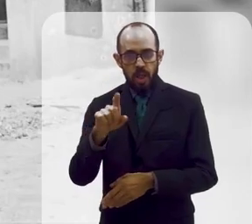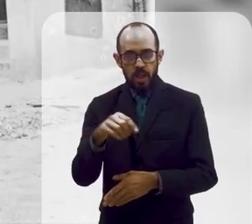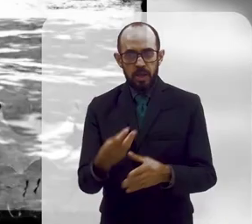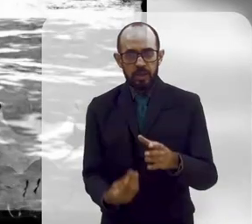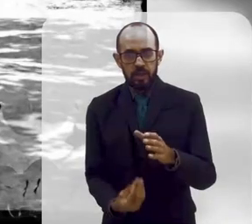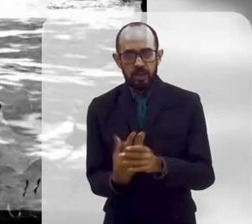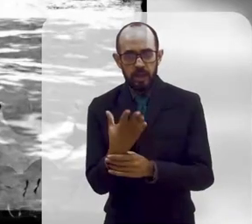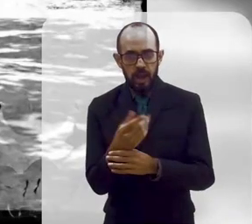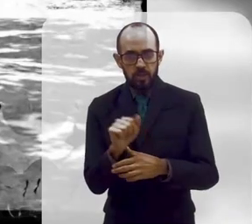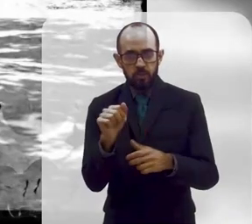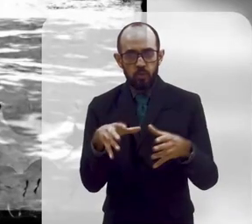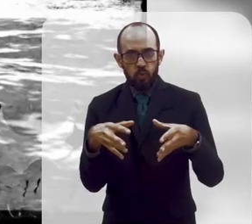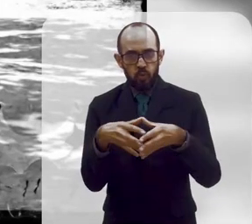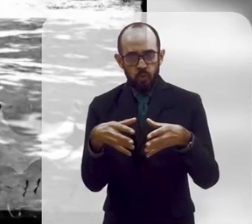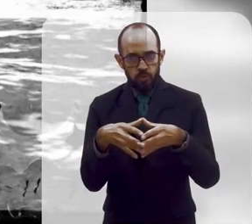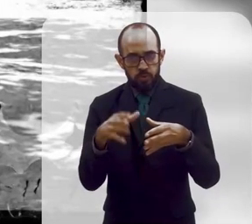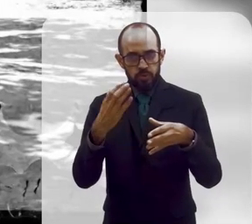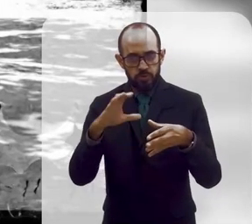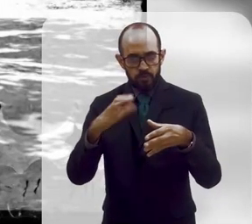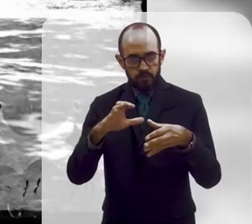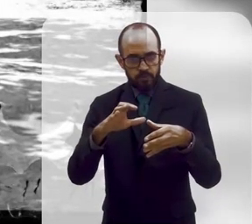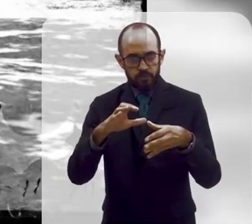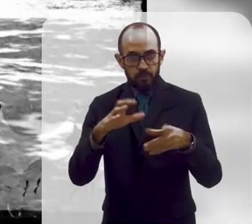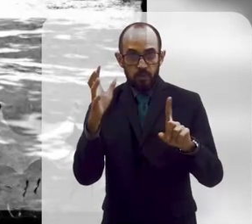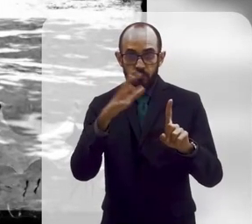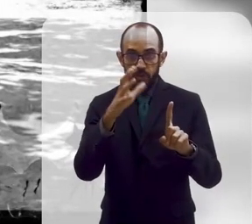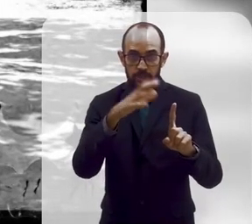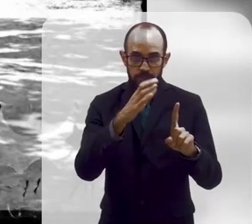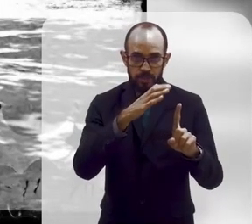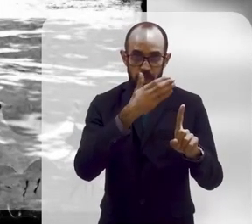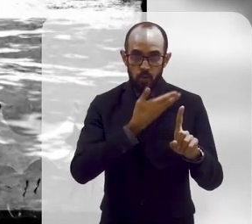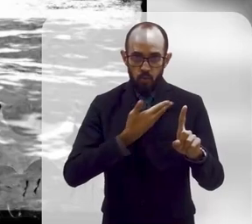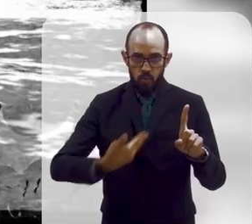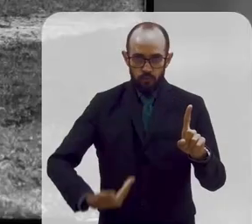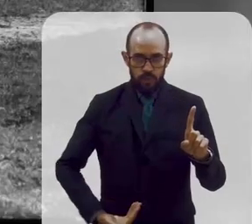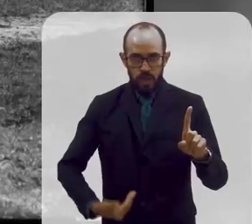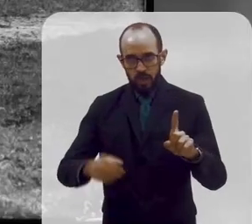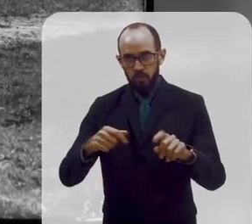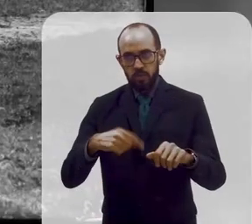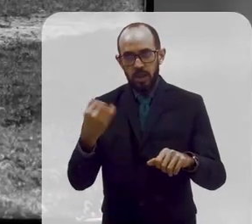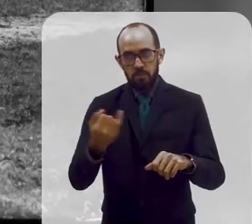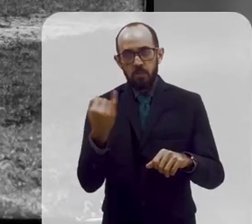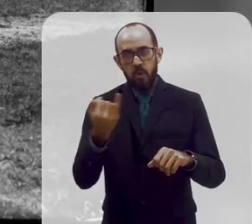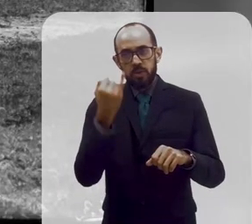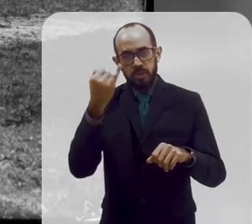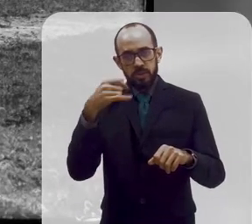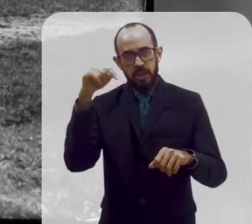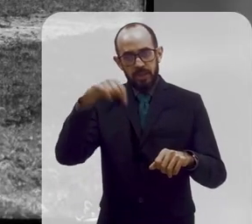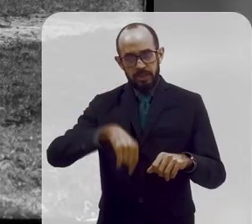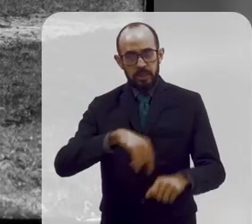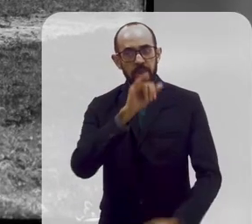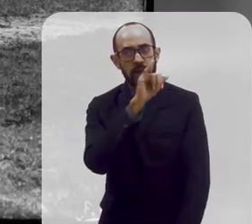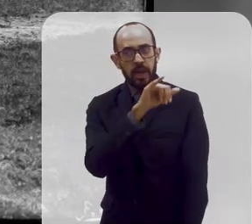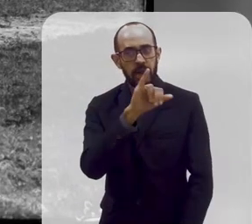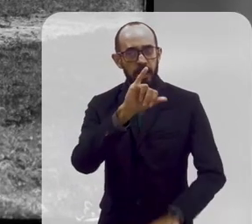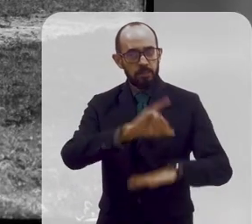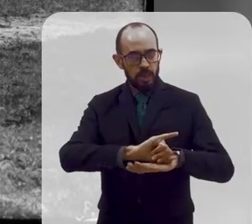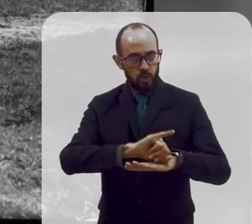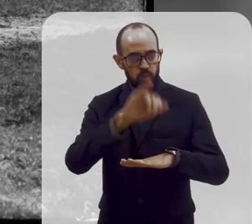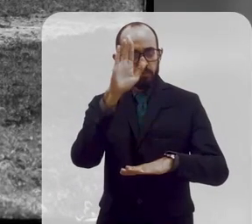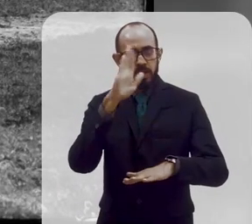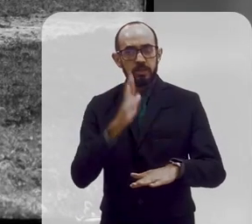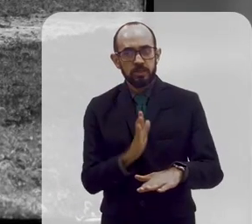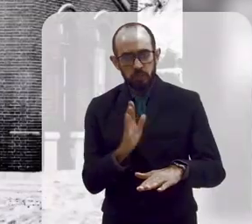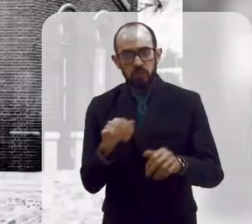é criada por um grupo de cientistas que convence o governo brasileiro da importância do Rio de Janeiro, que era a capital do Brasil na